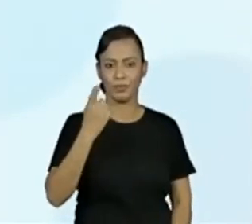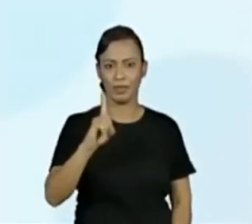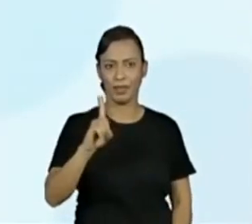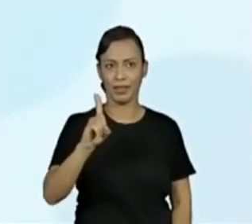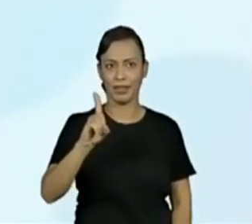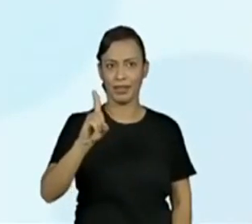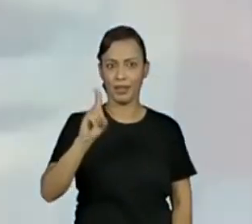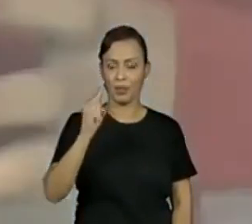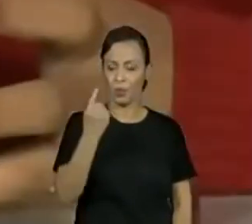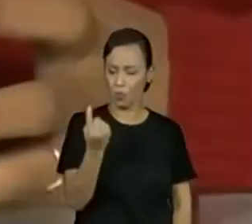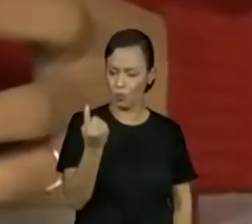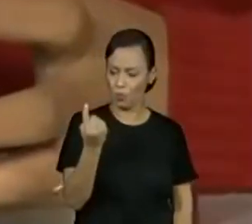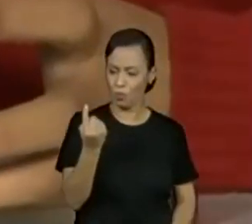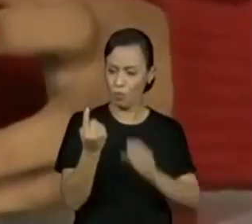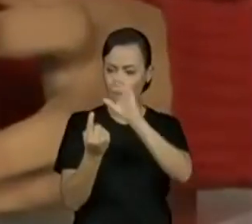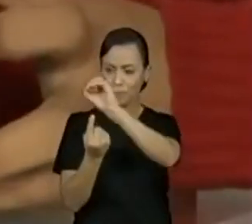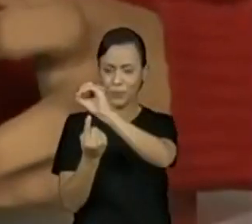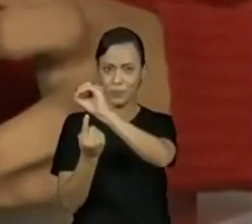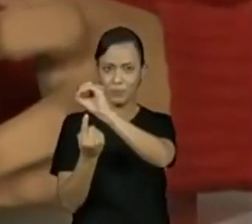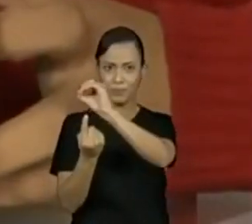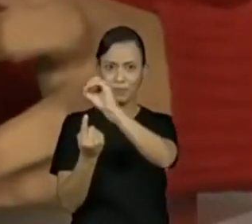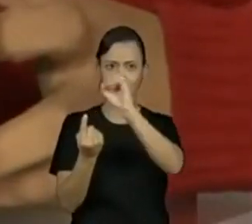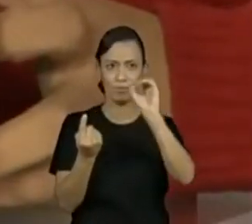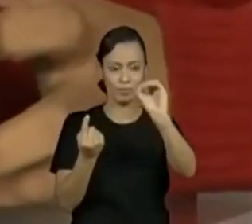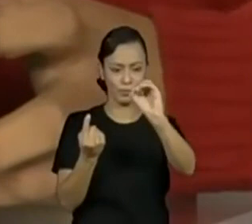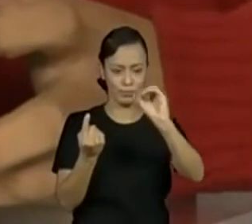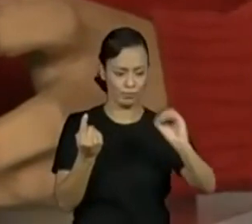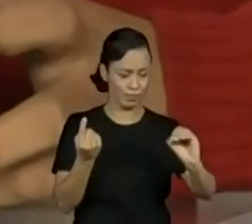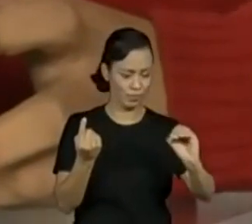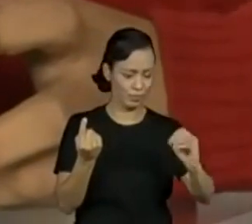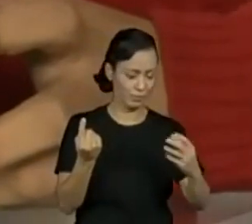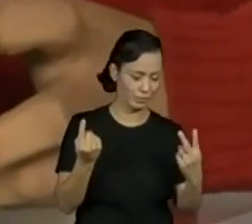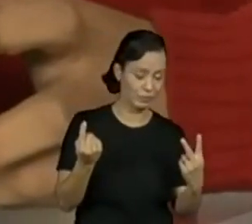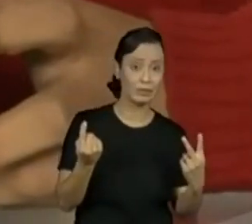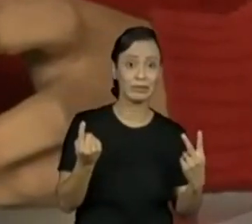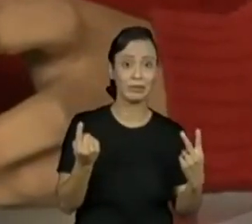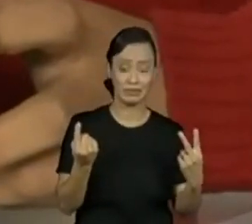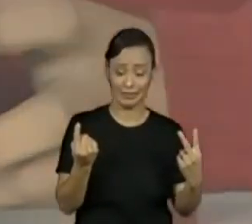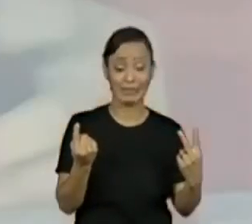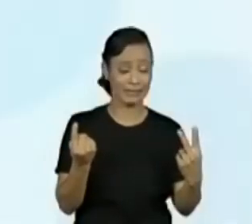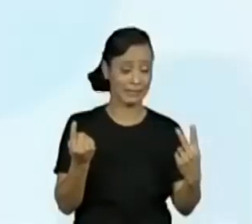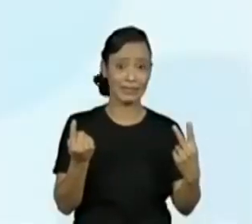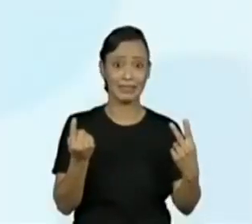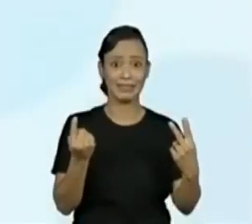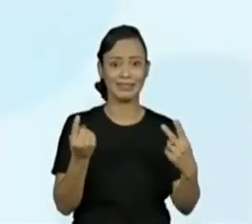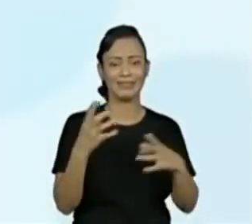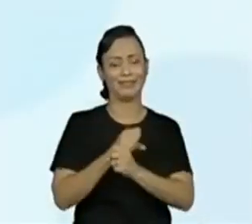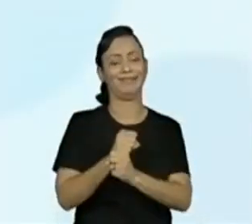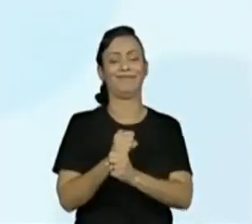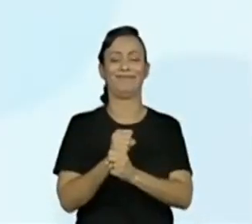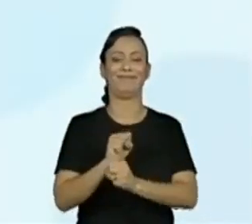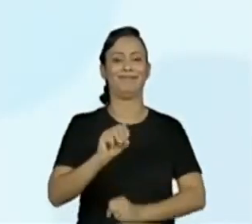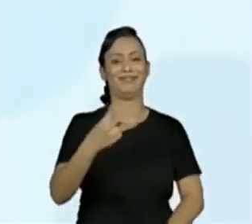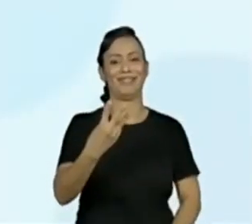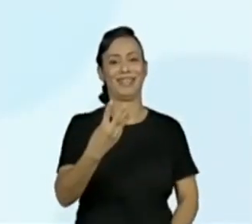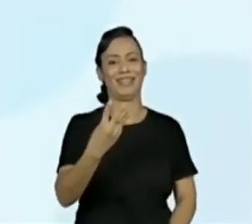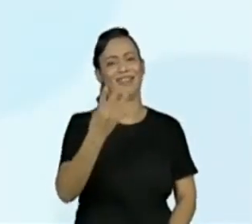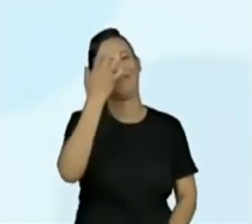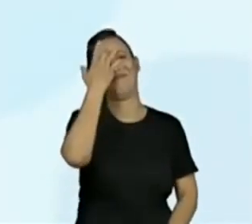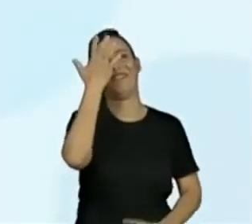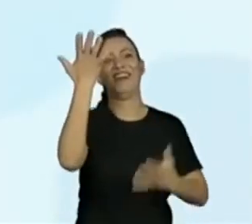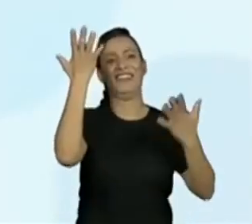Quanto que ficou ali? Um. Olha só. Um, dois, três. Três. Muito fácil. E associar o número à quantidade.